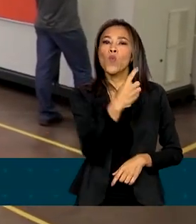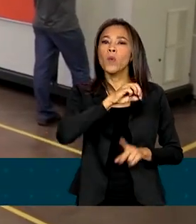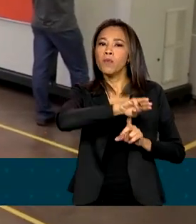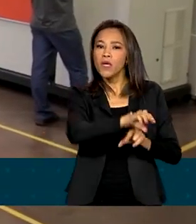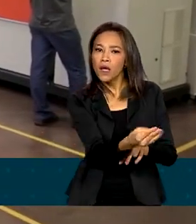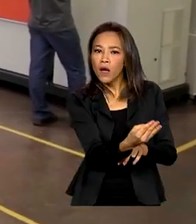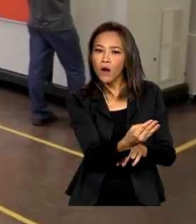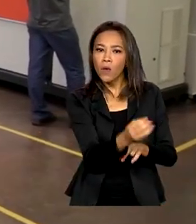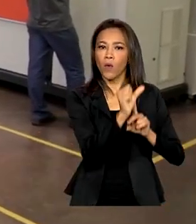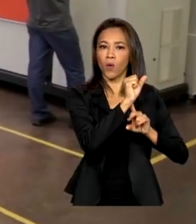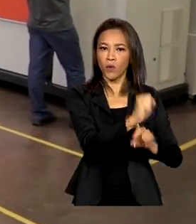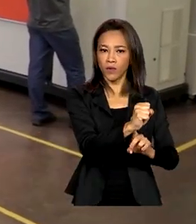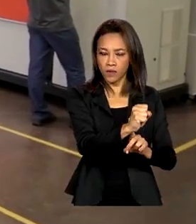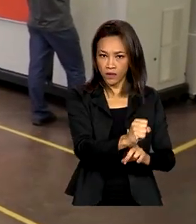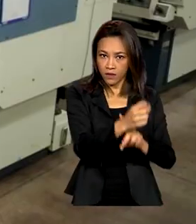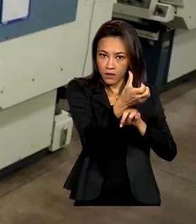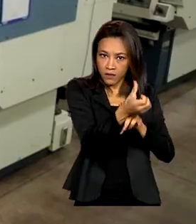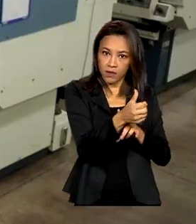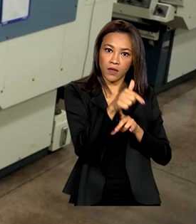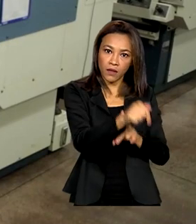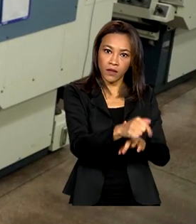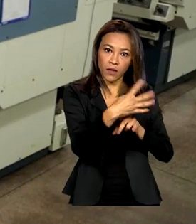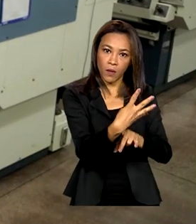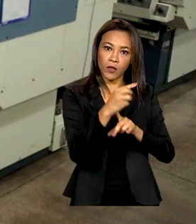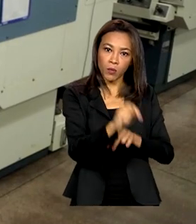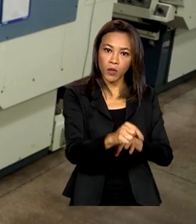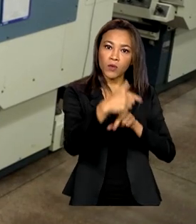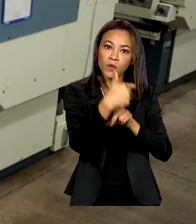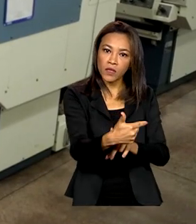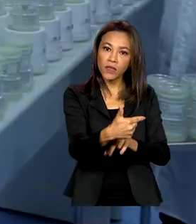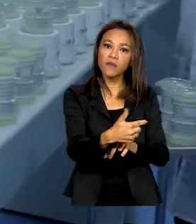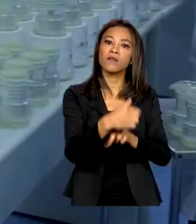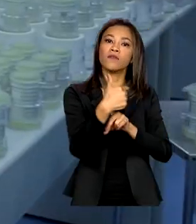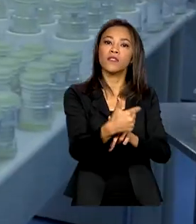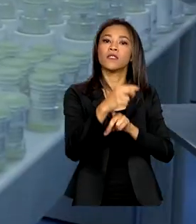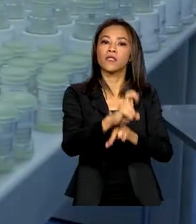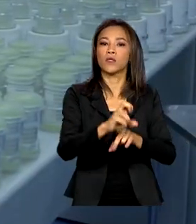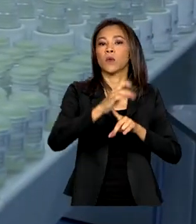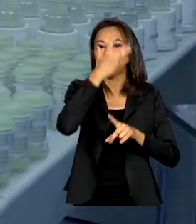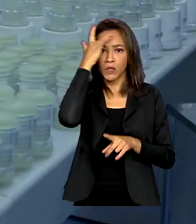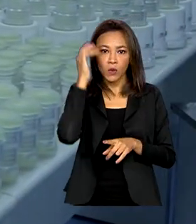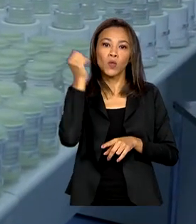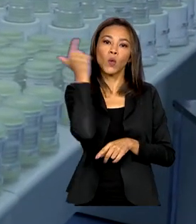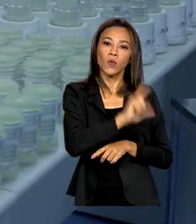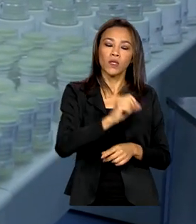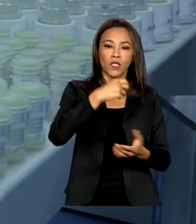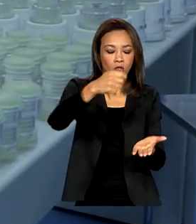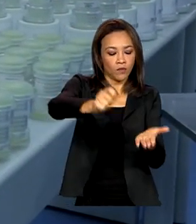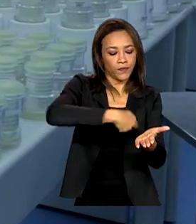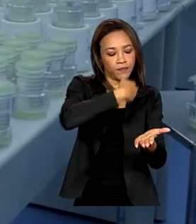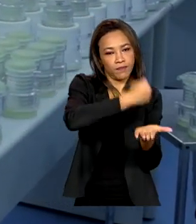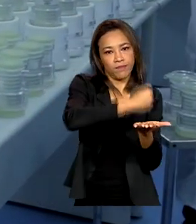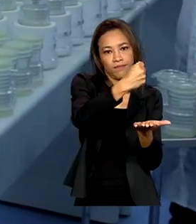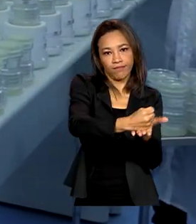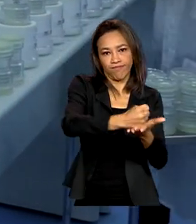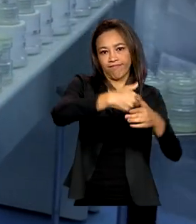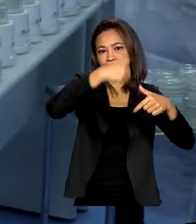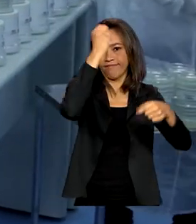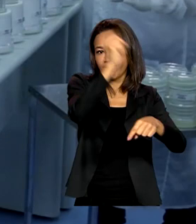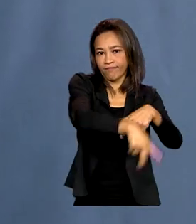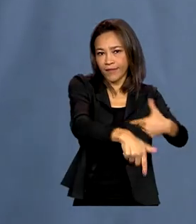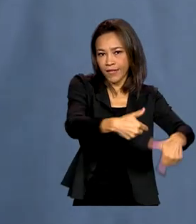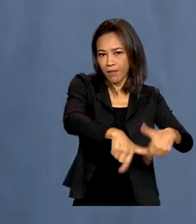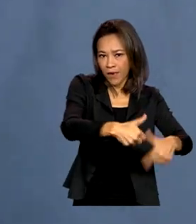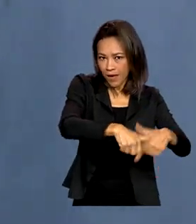874 mil, 225 pessoas conseguiram assinar a carteira de trabalho no primeiro mês do